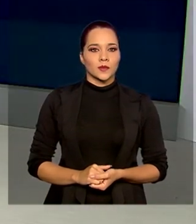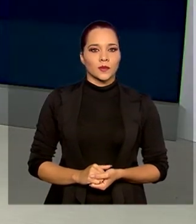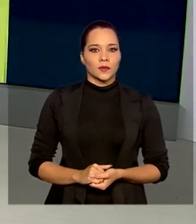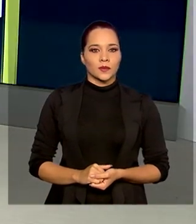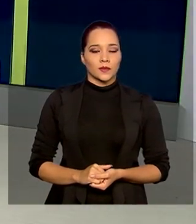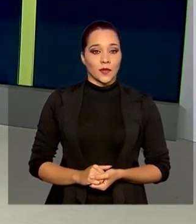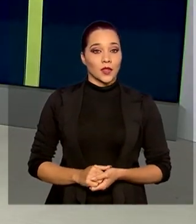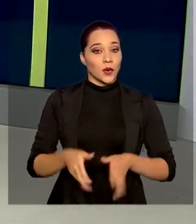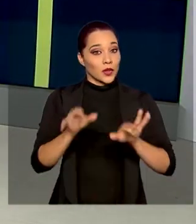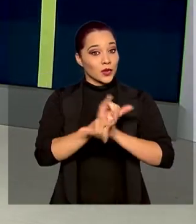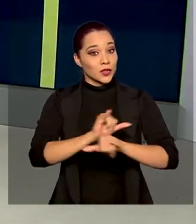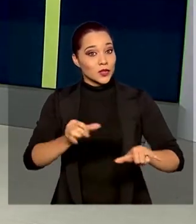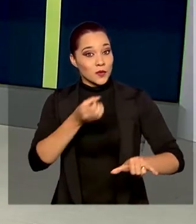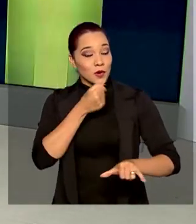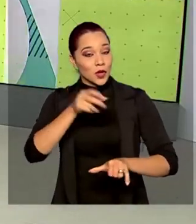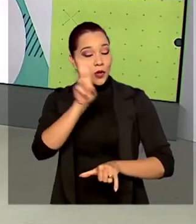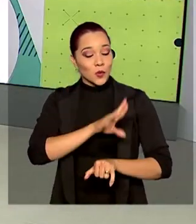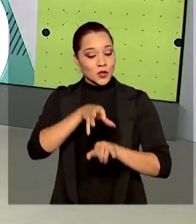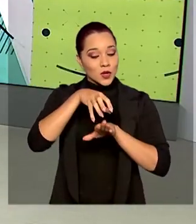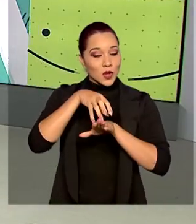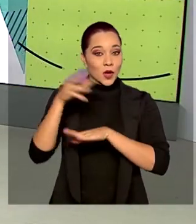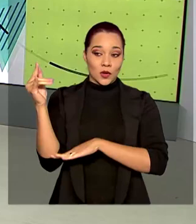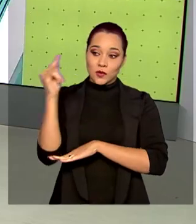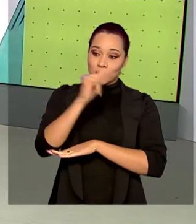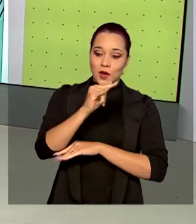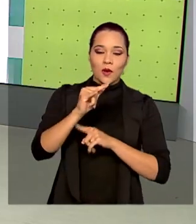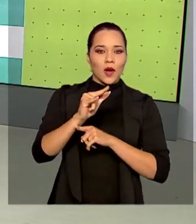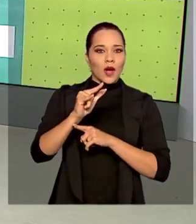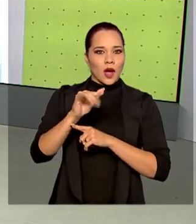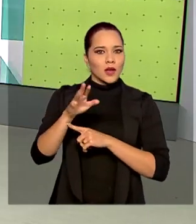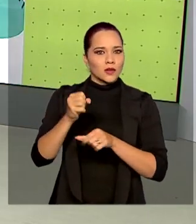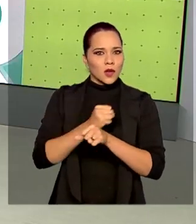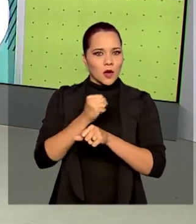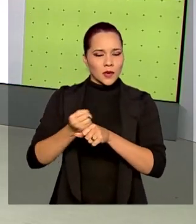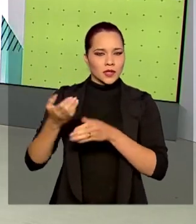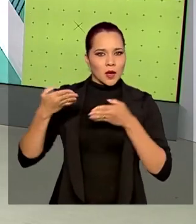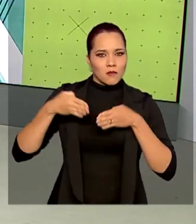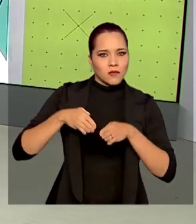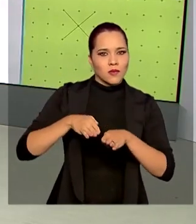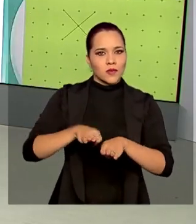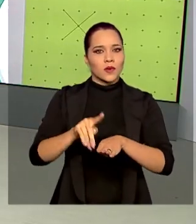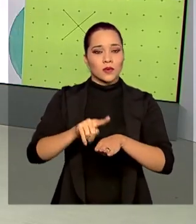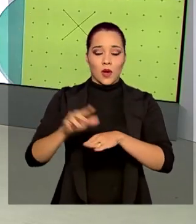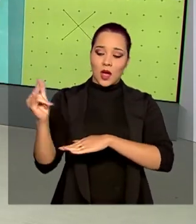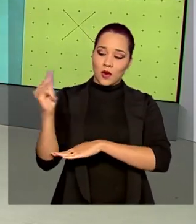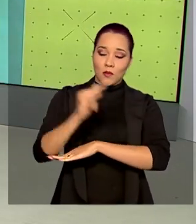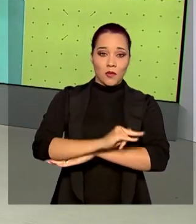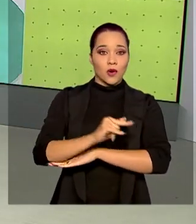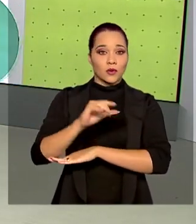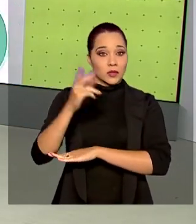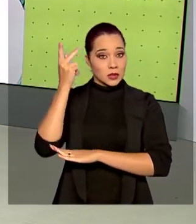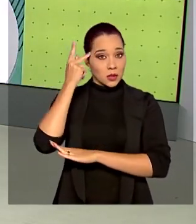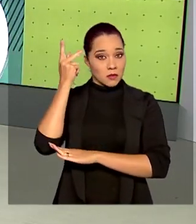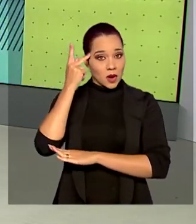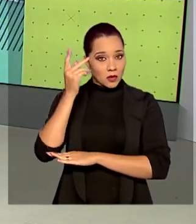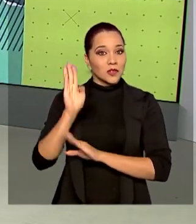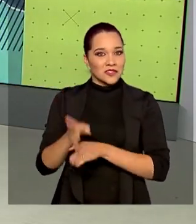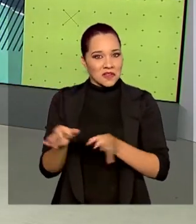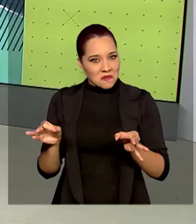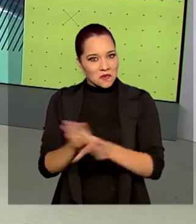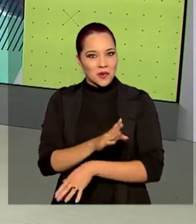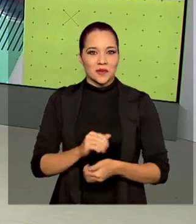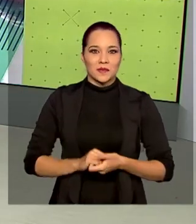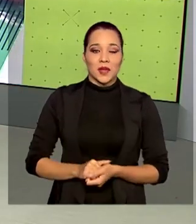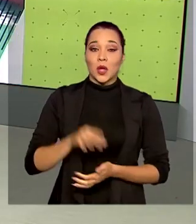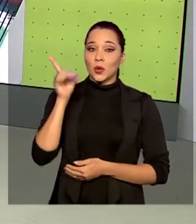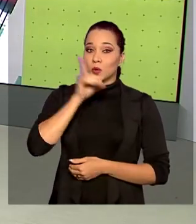Uma notícia boa para quem usa o transporte aéreo no país. As obras da pista principal do aeroporto de Congonhas e São Paulo estão prontas. A